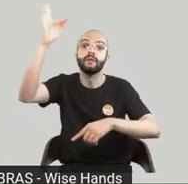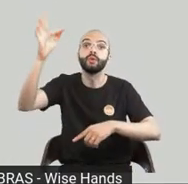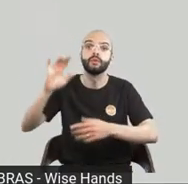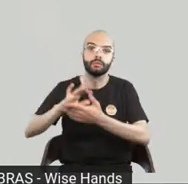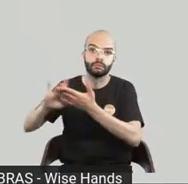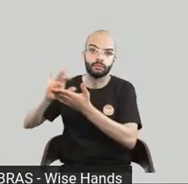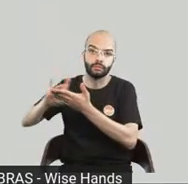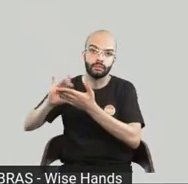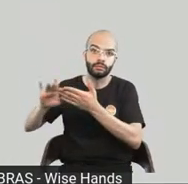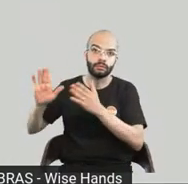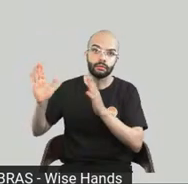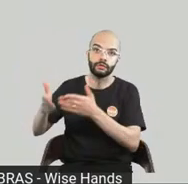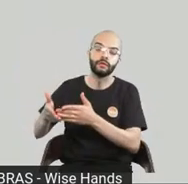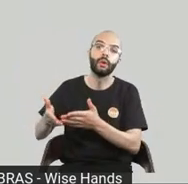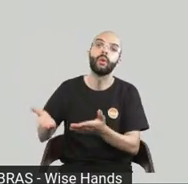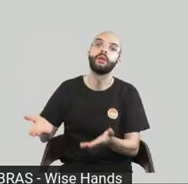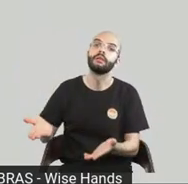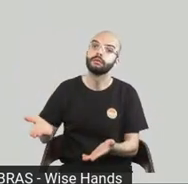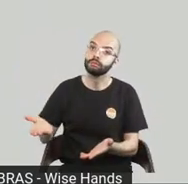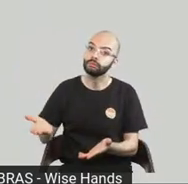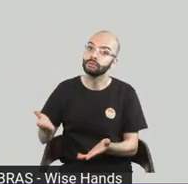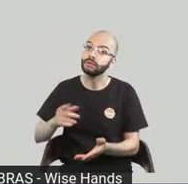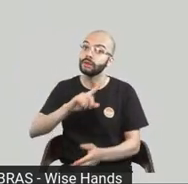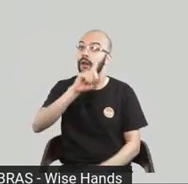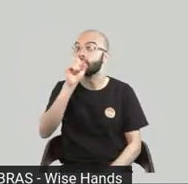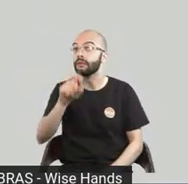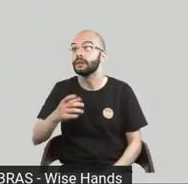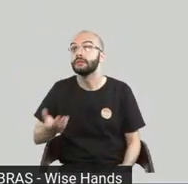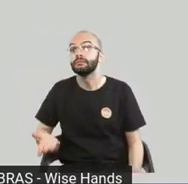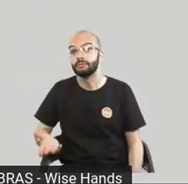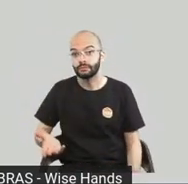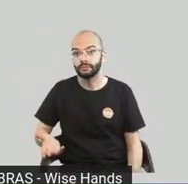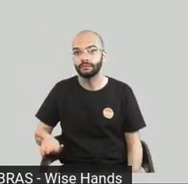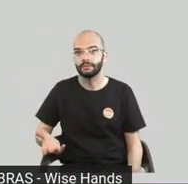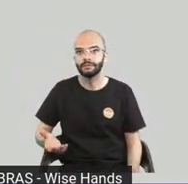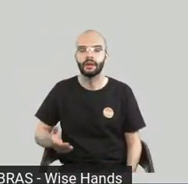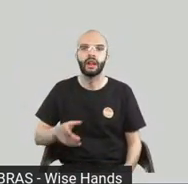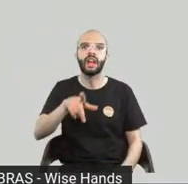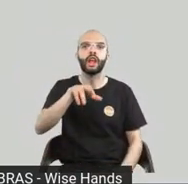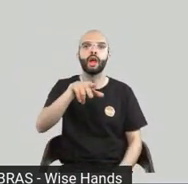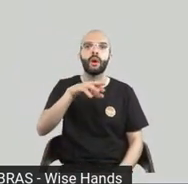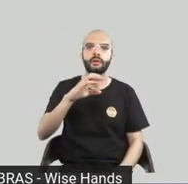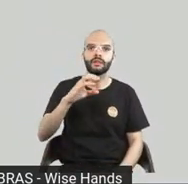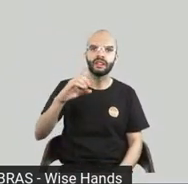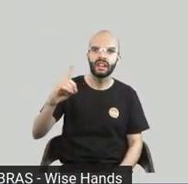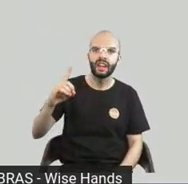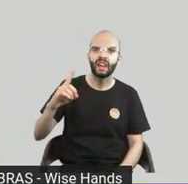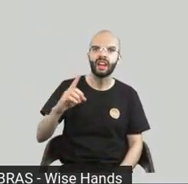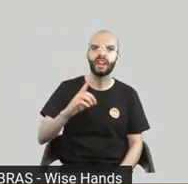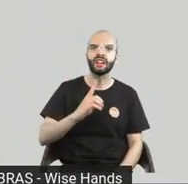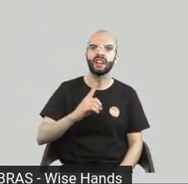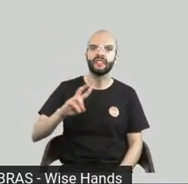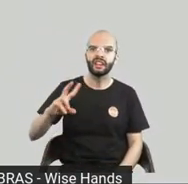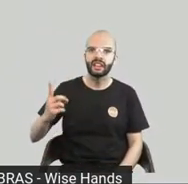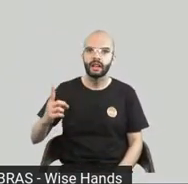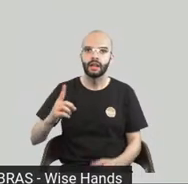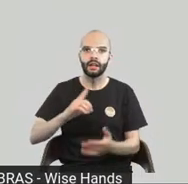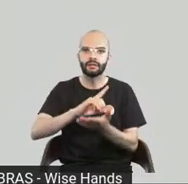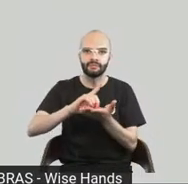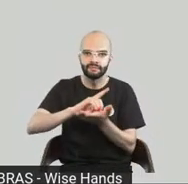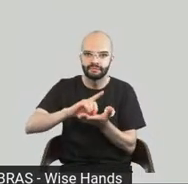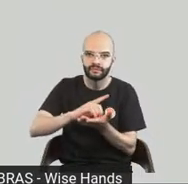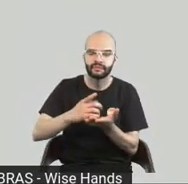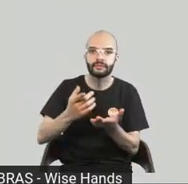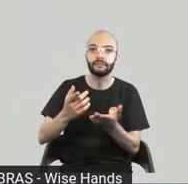que o CD ou o DVD por exemplo ele tem ali um elemento até afetivo do objeto livro está todo mundo aqui com o estante de livro atrás